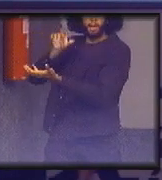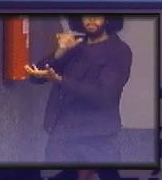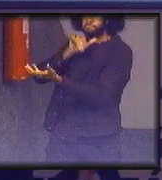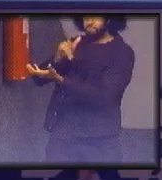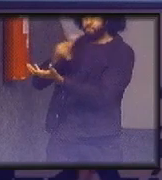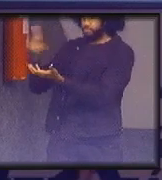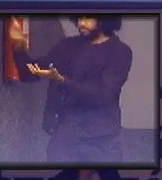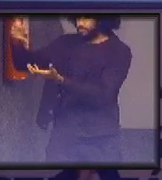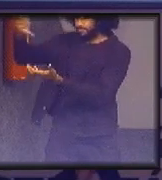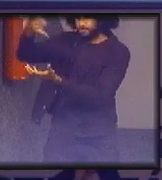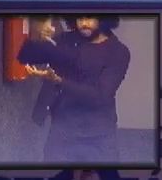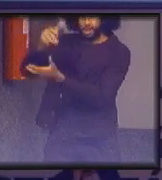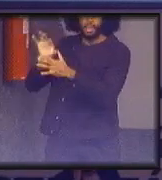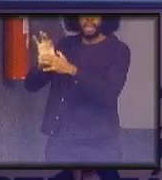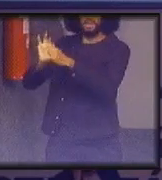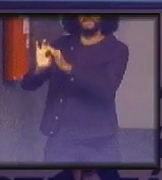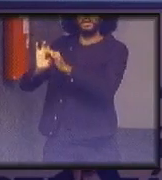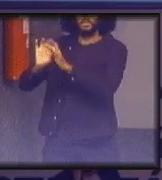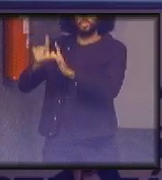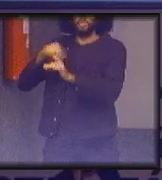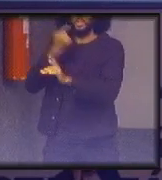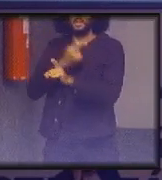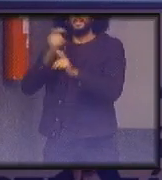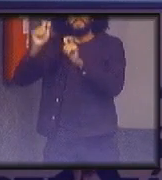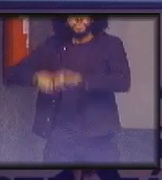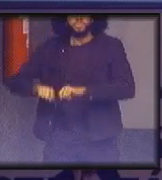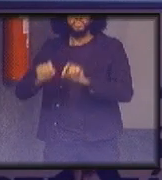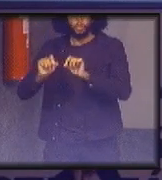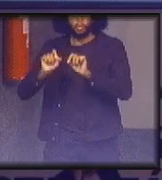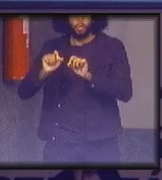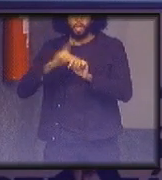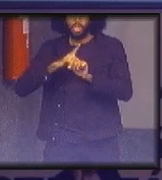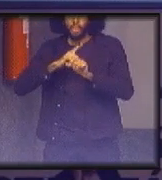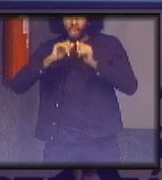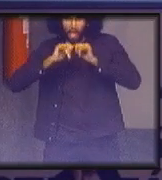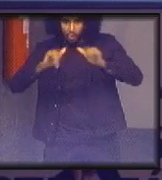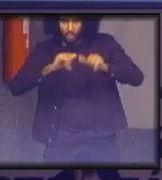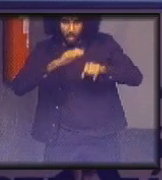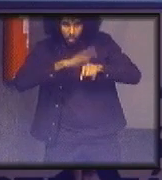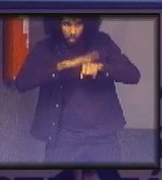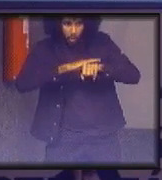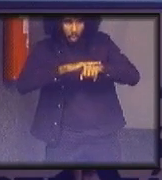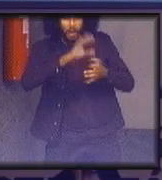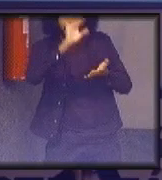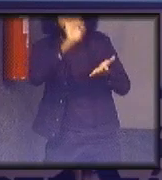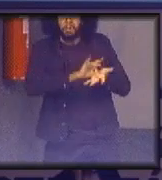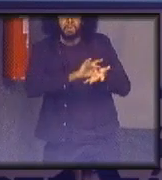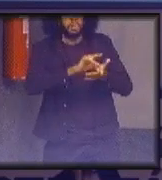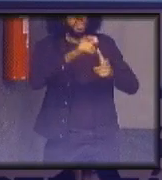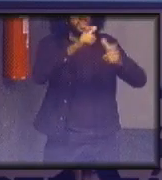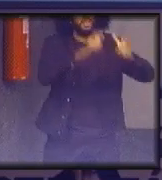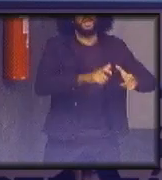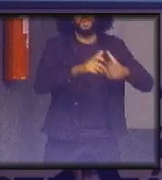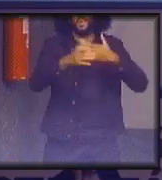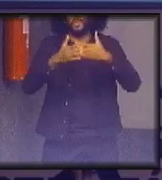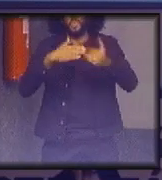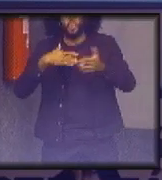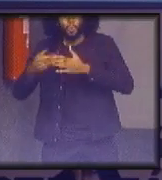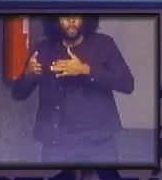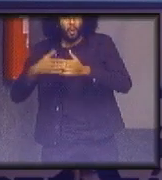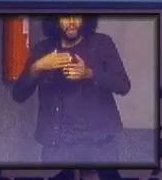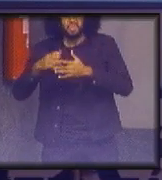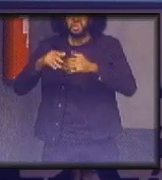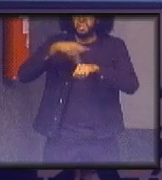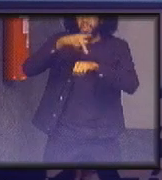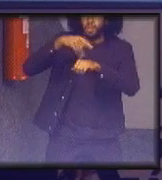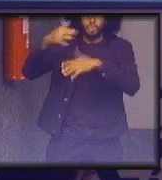onde a gente pode acessar informação em tempo real de qualquer lugar e de múltiplas formas